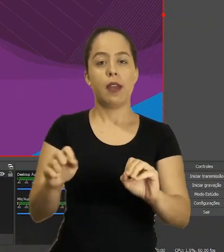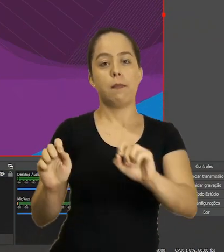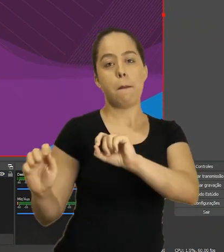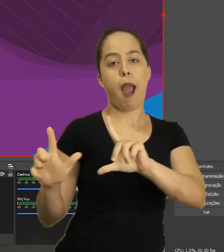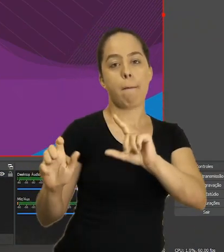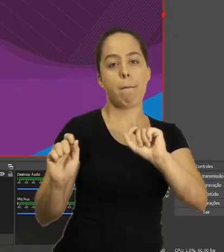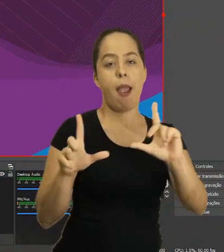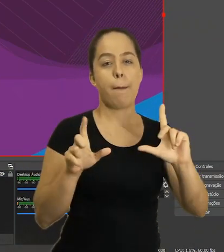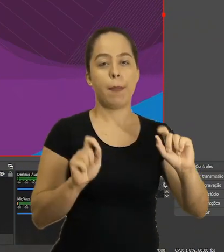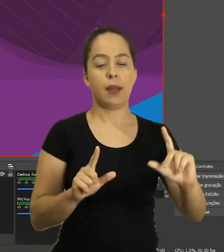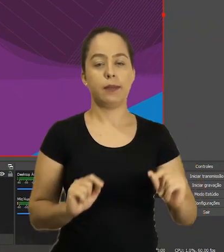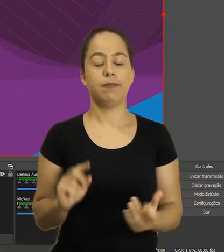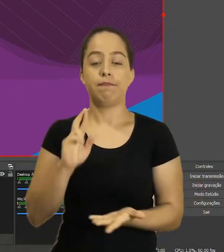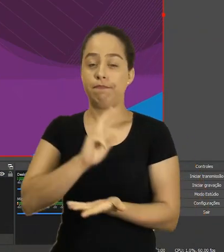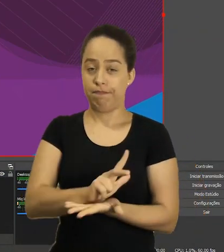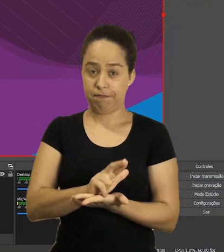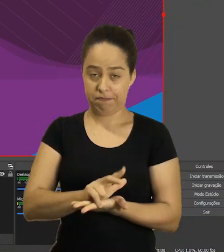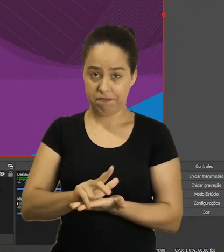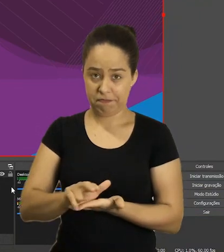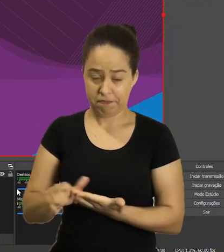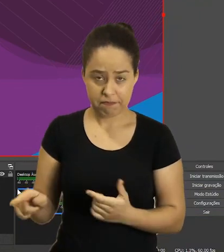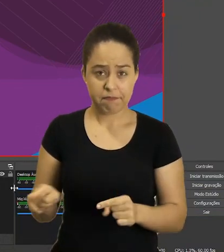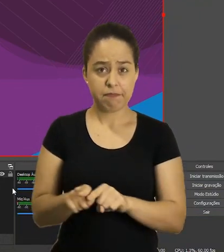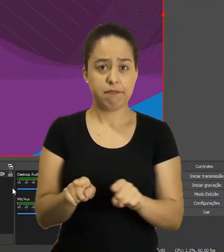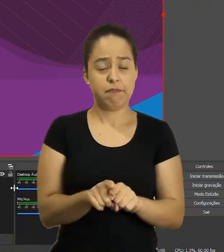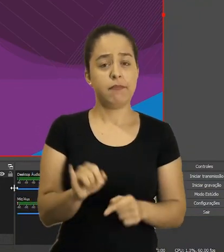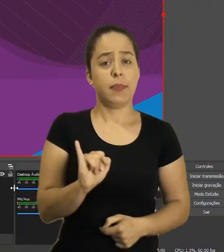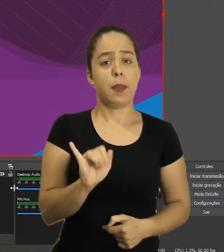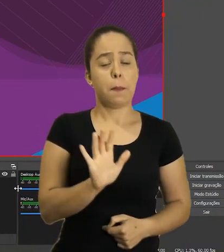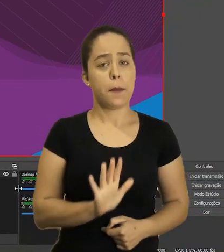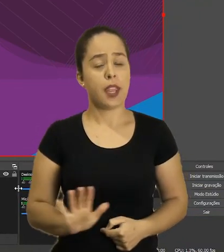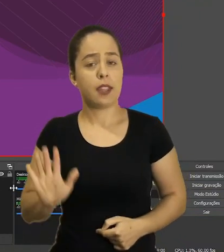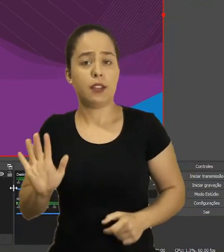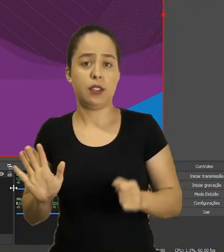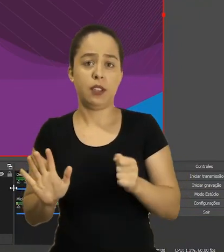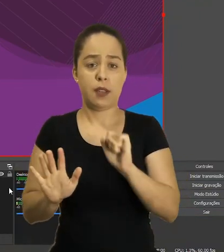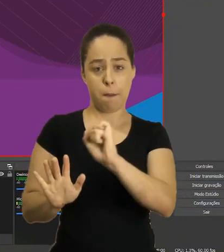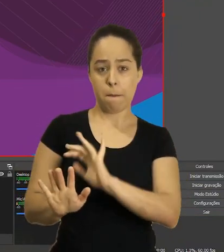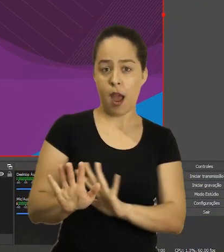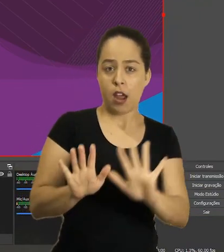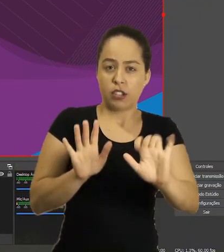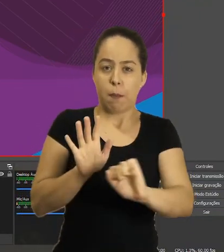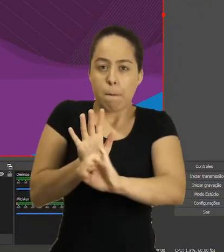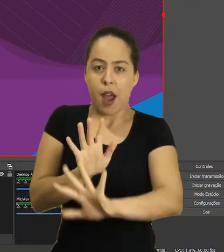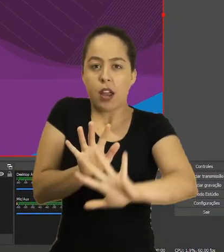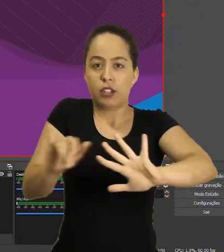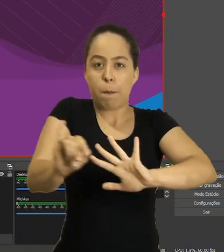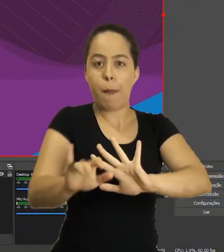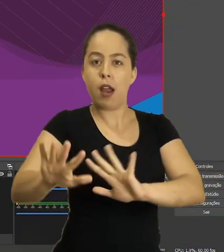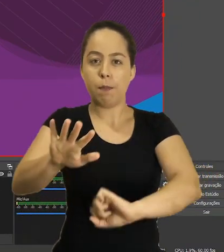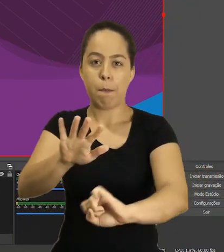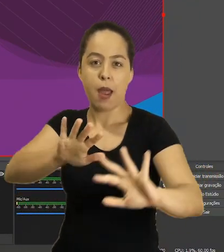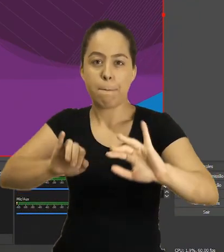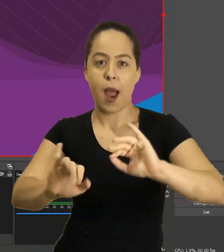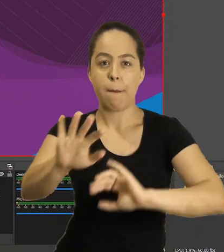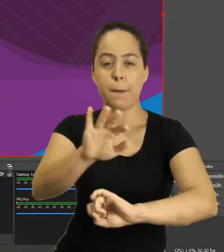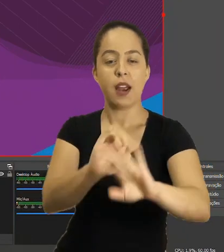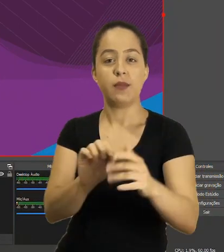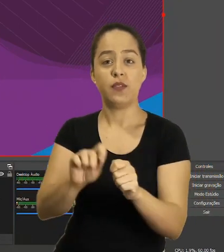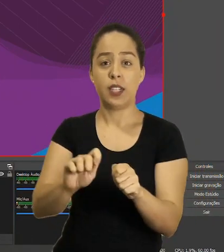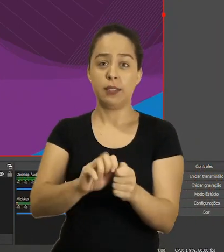cenas com ele, montar imagens em cima de outra imagem